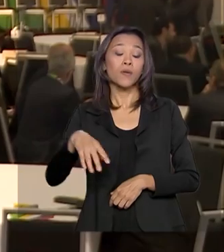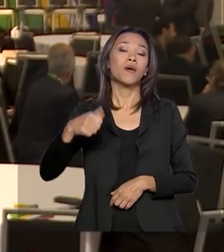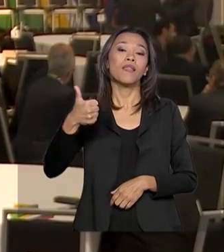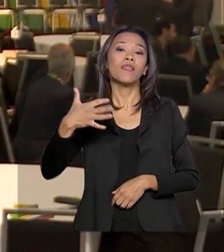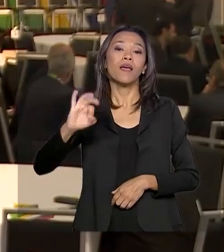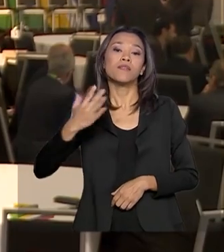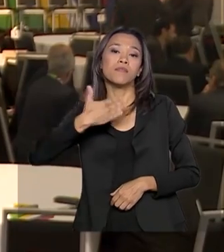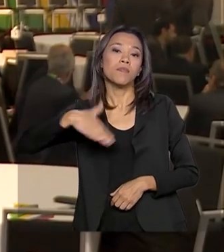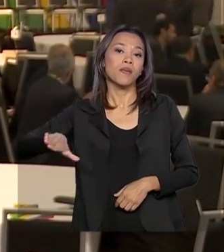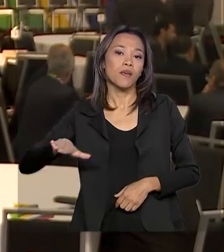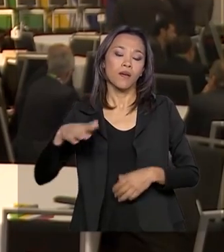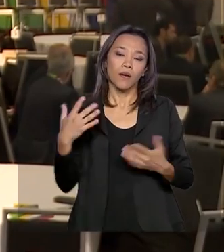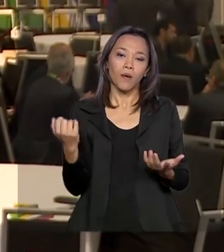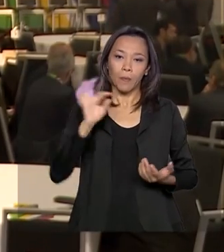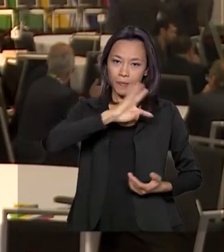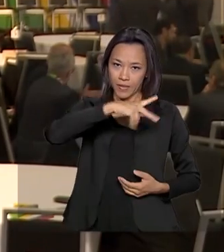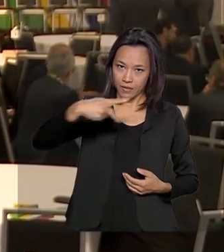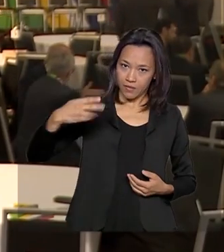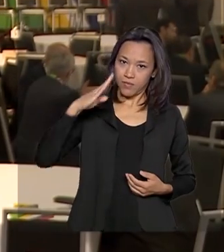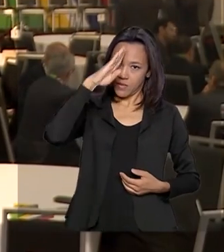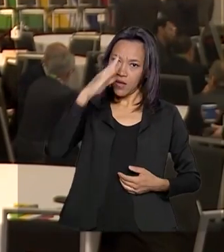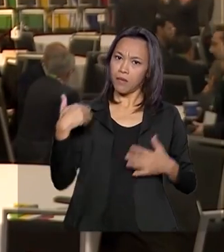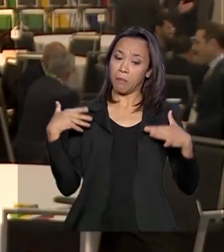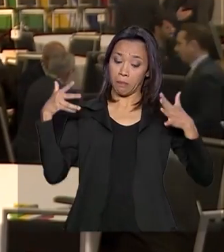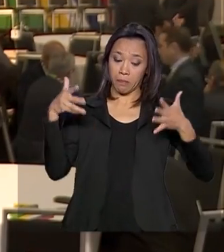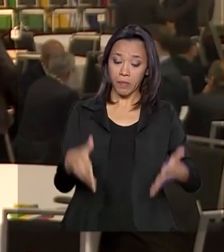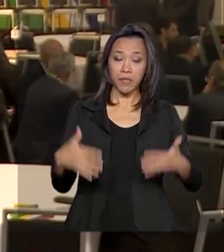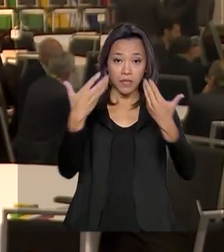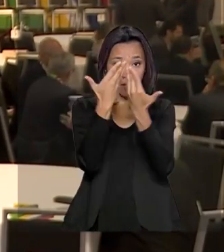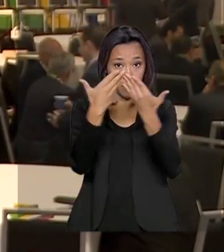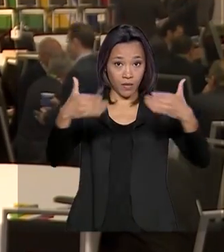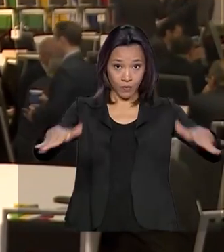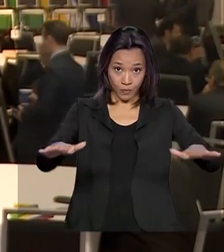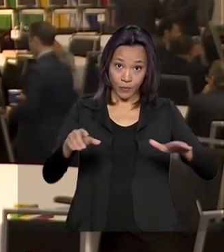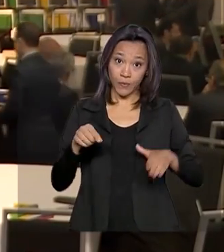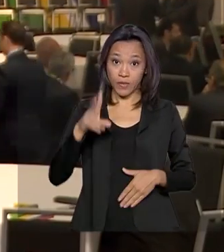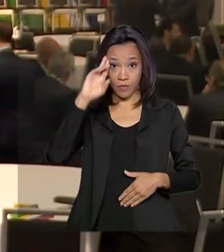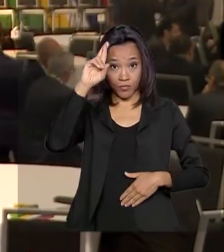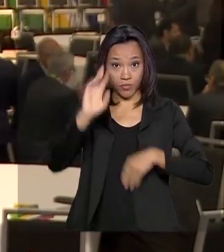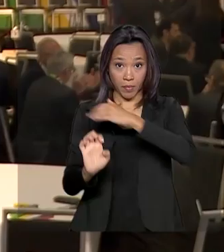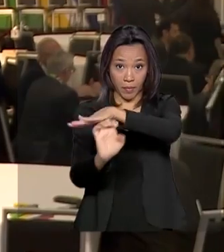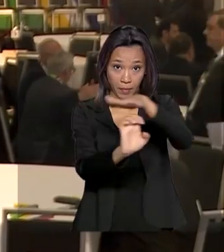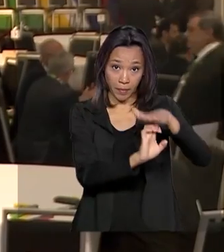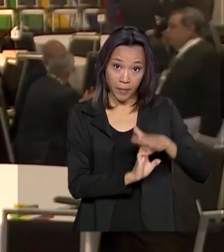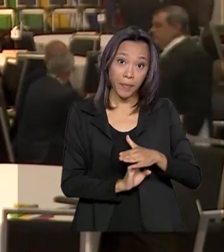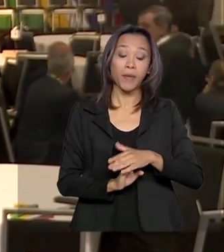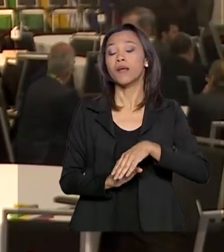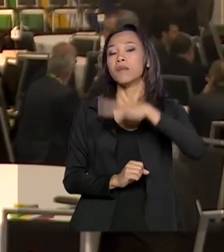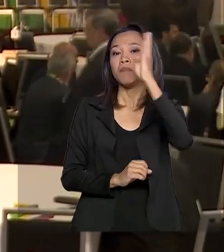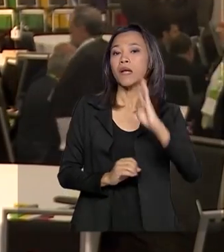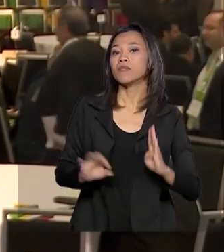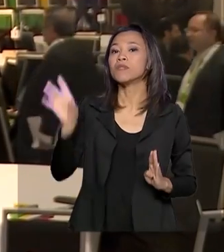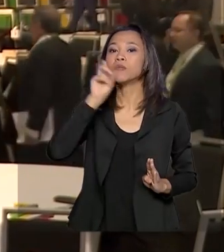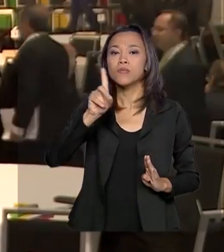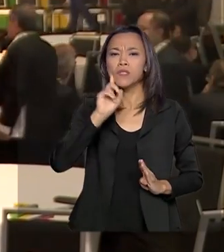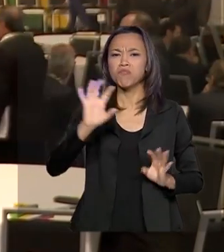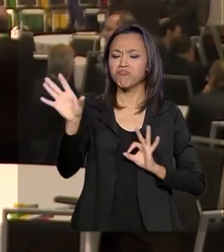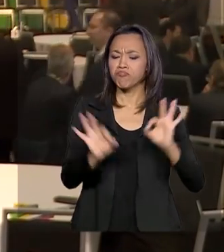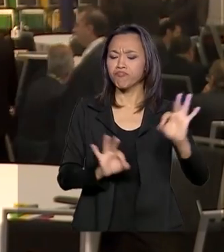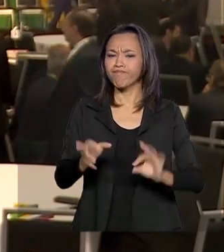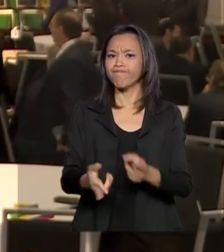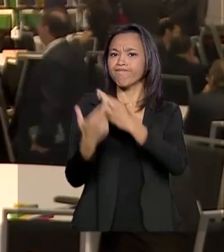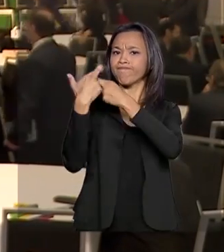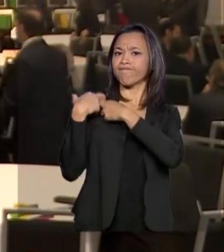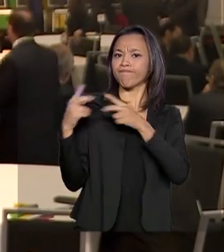o presidente Jair Bolsonaro participa da abertura do Seminário Empresarial Brasil-Estados Unidos. Seminário que é promovido pela